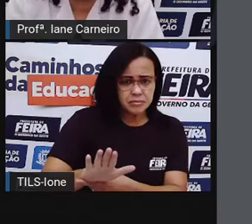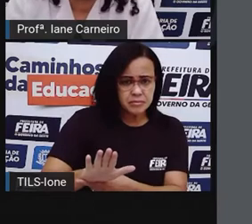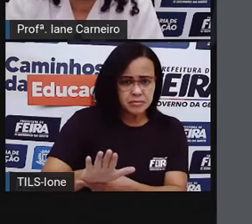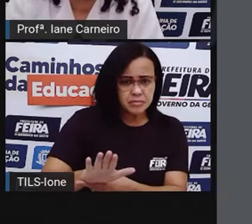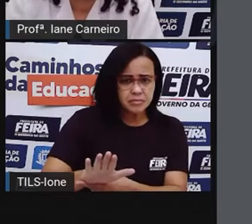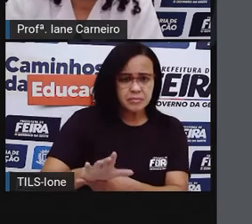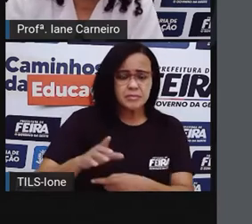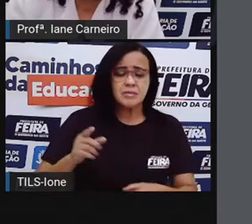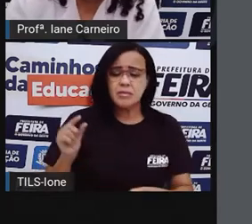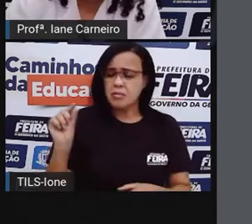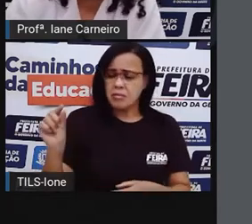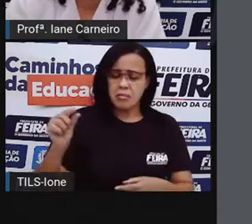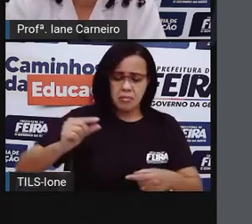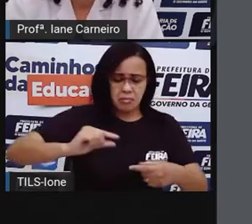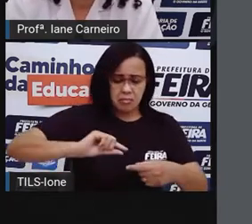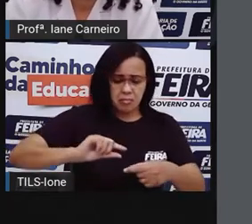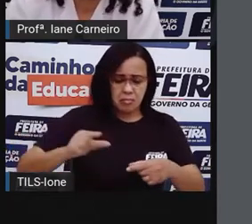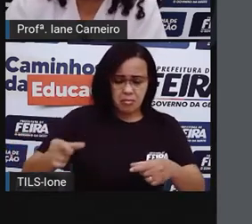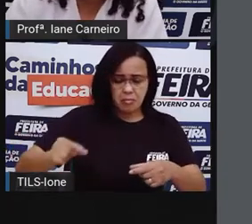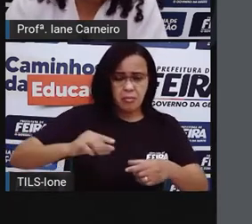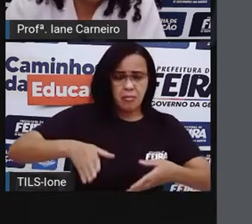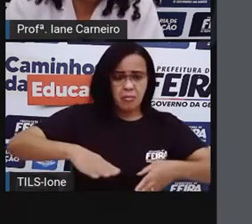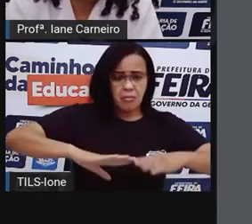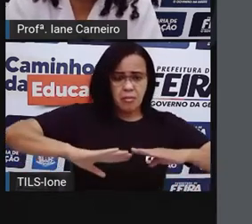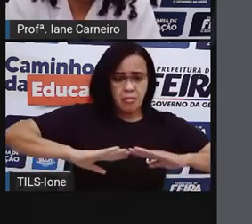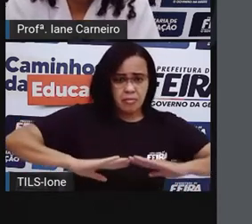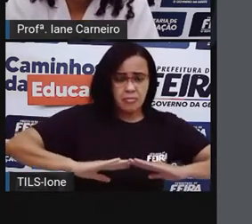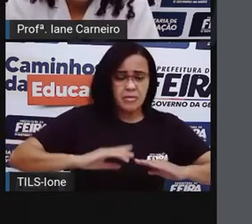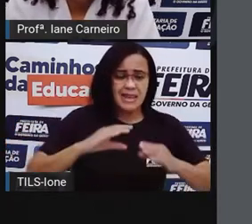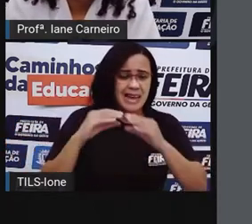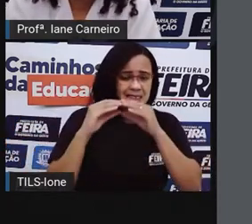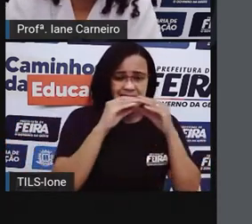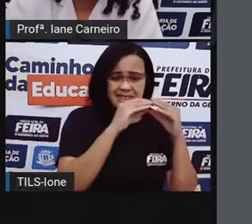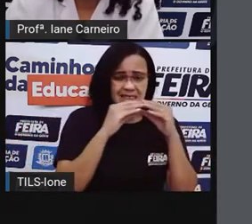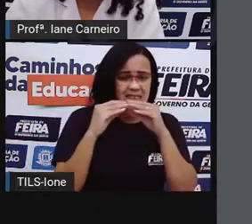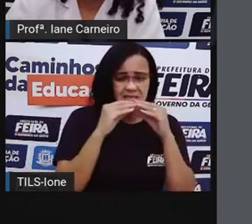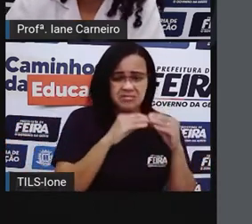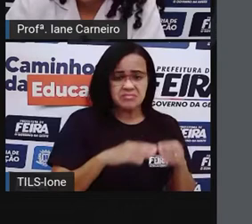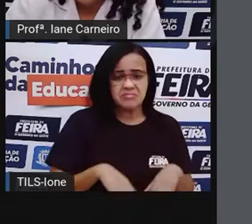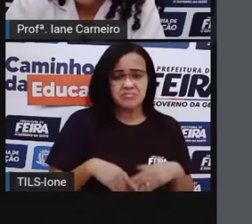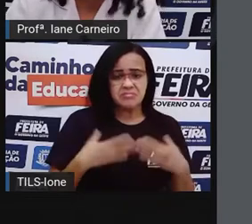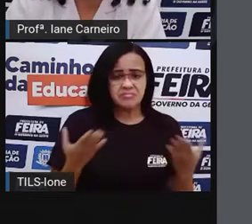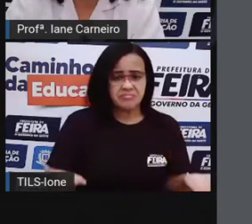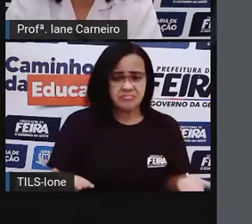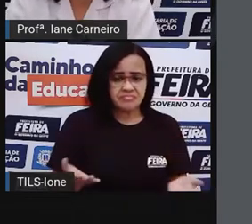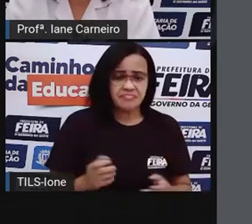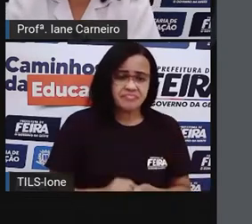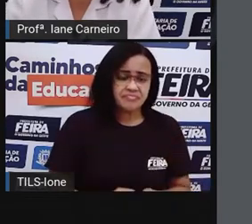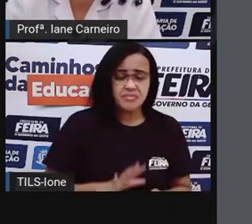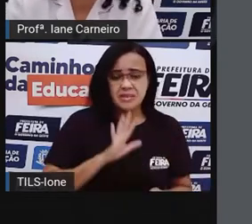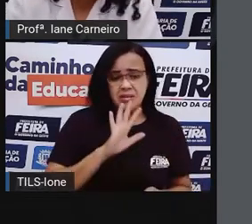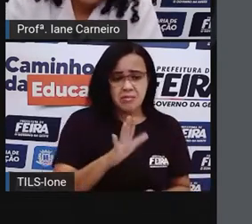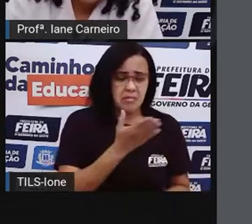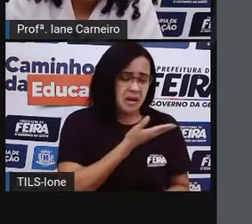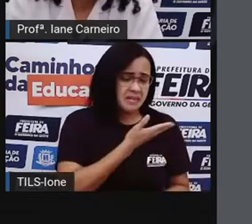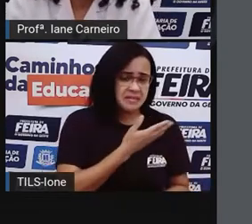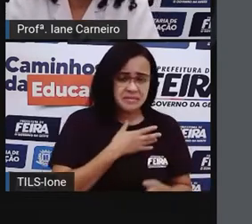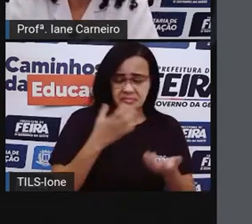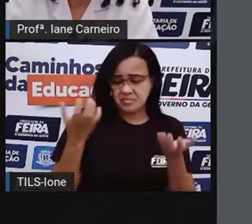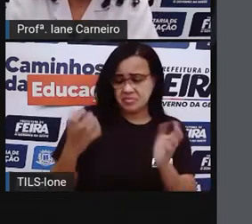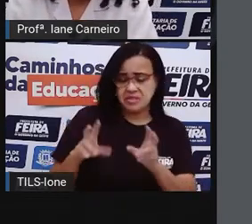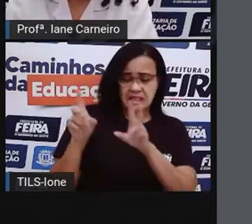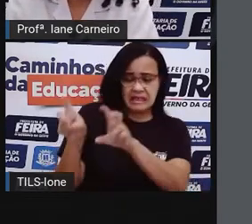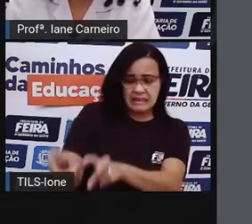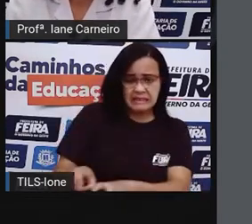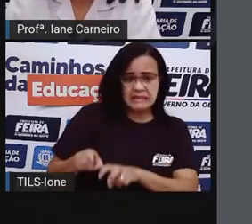Mas os bichos não estavam nem um pouquinho interessados em arar a terra para depois semear e